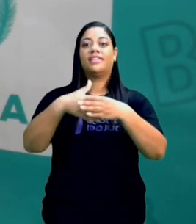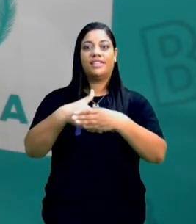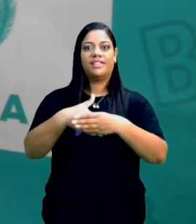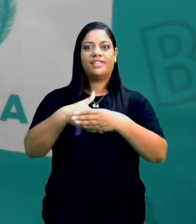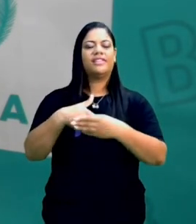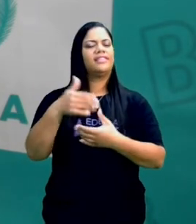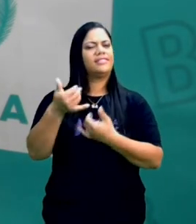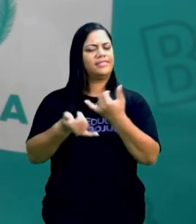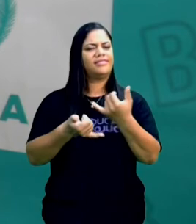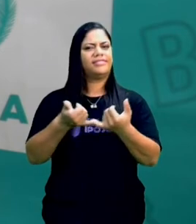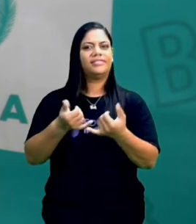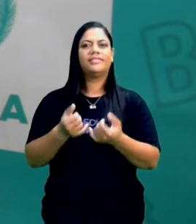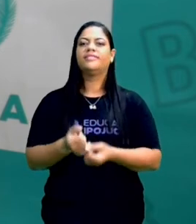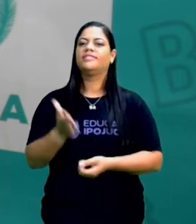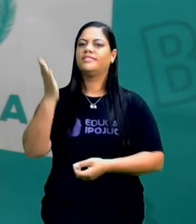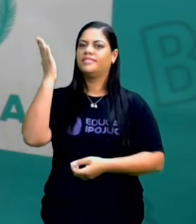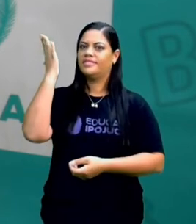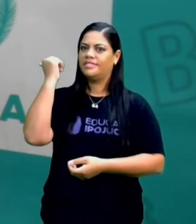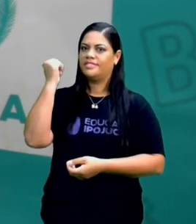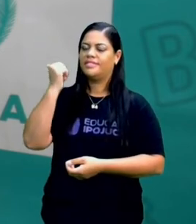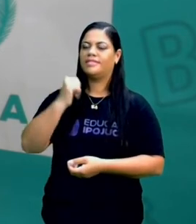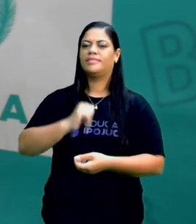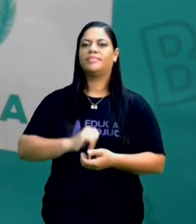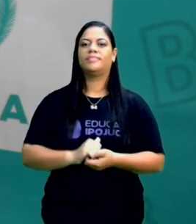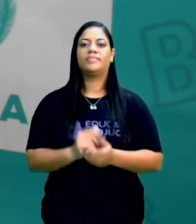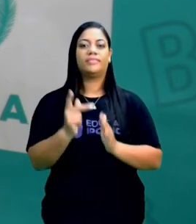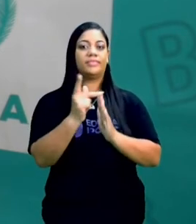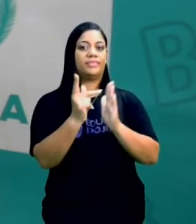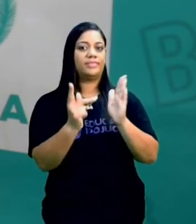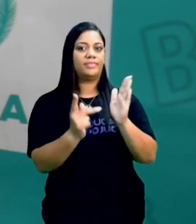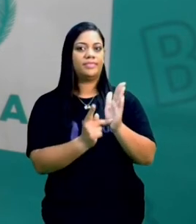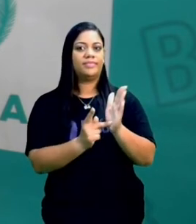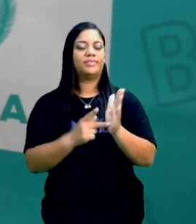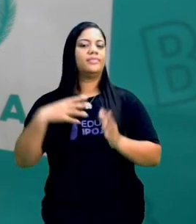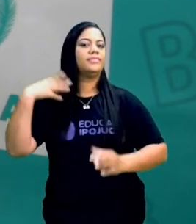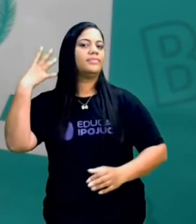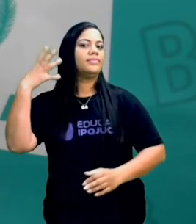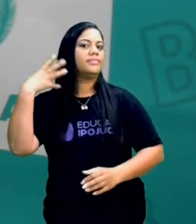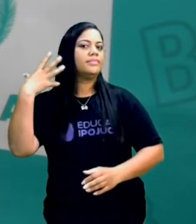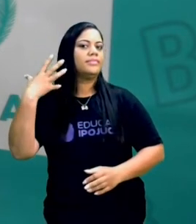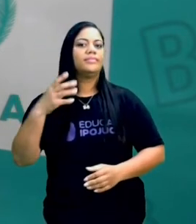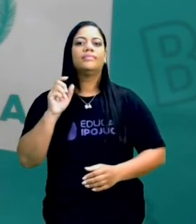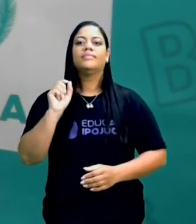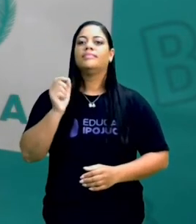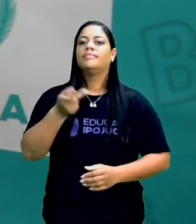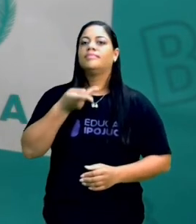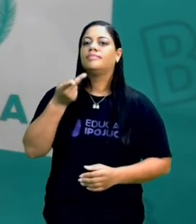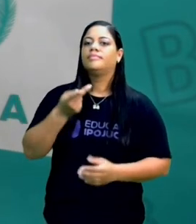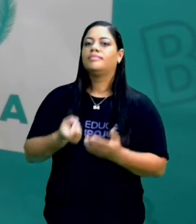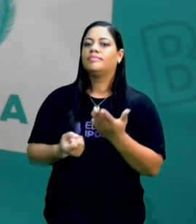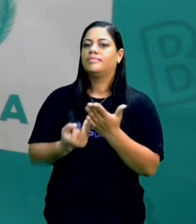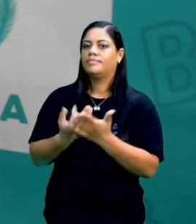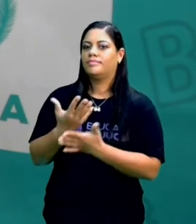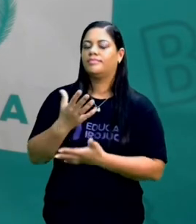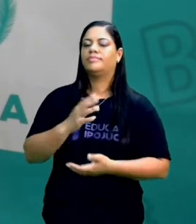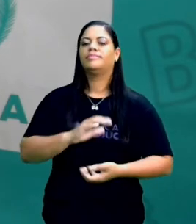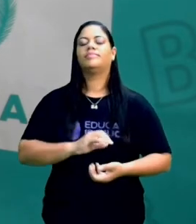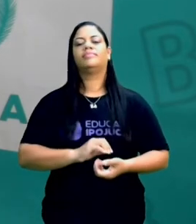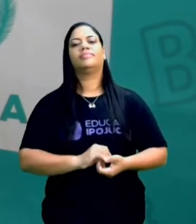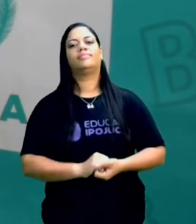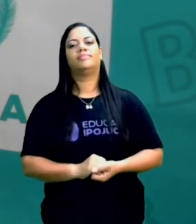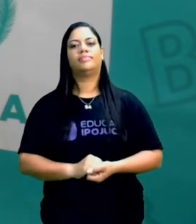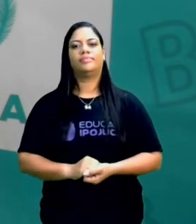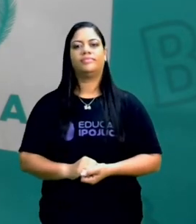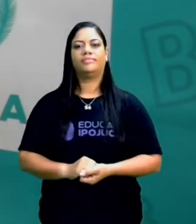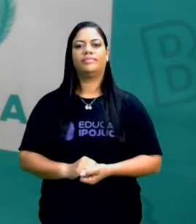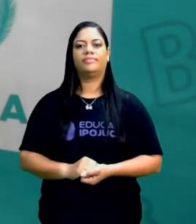Você também pode identificar a poesia através da música e o que está contando o aconteceu com o cravo e com a